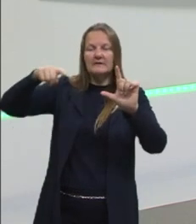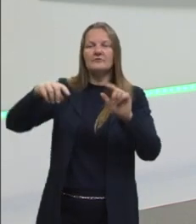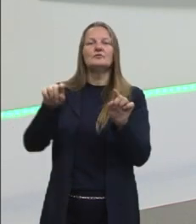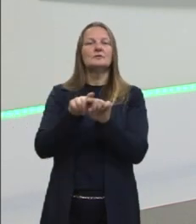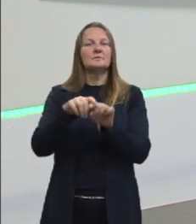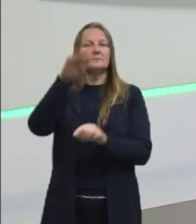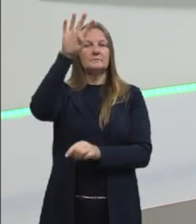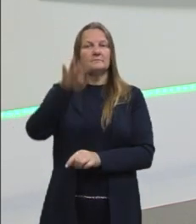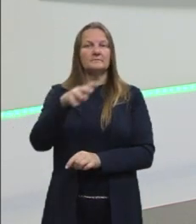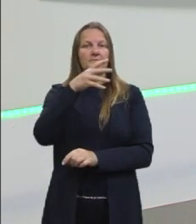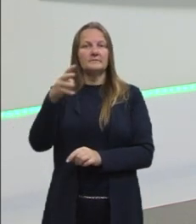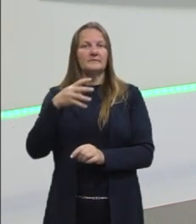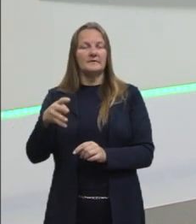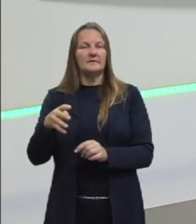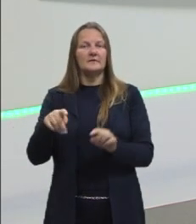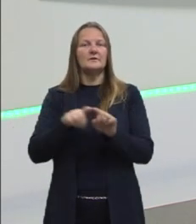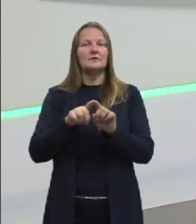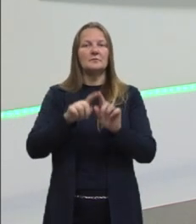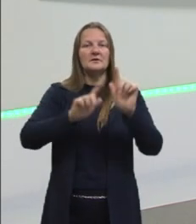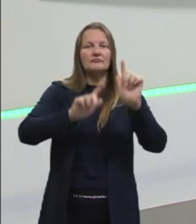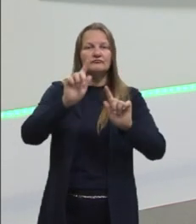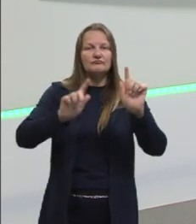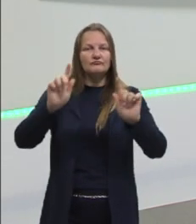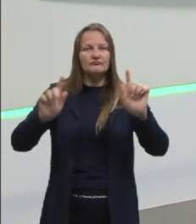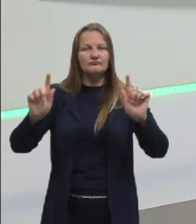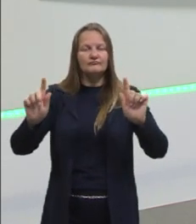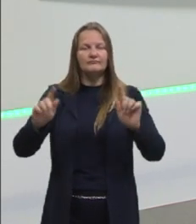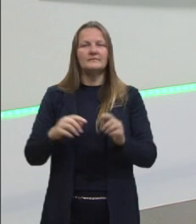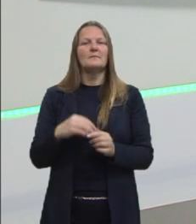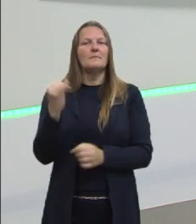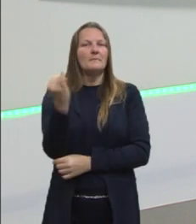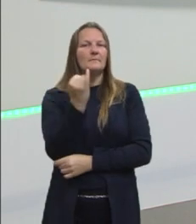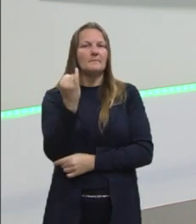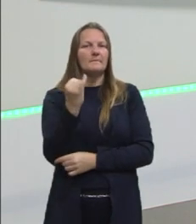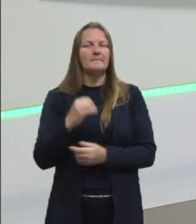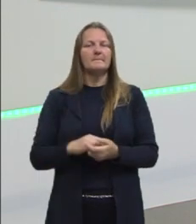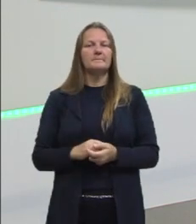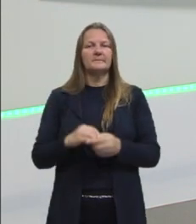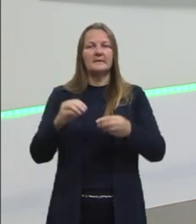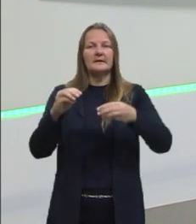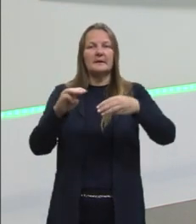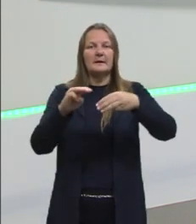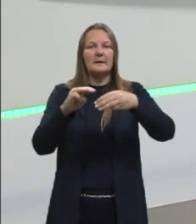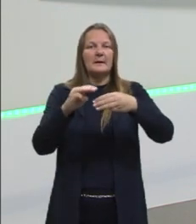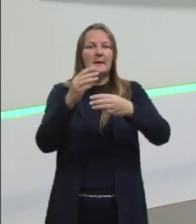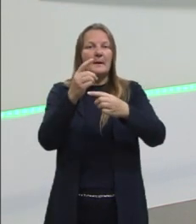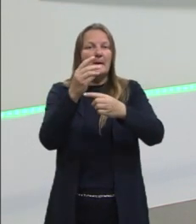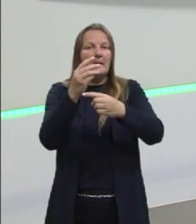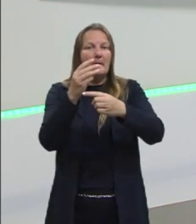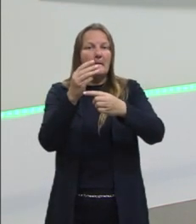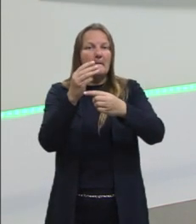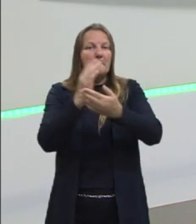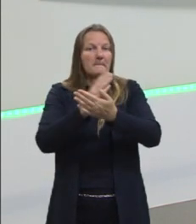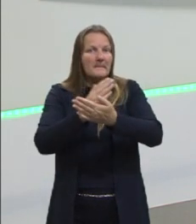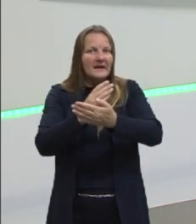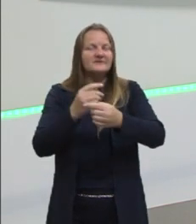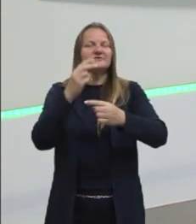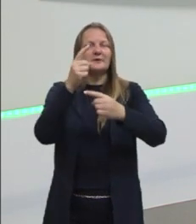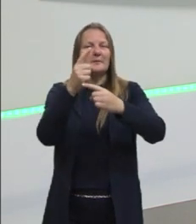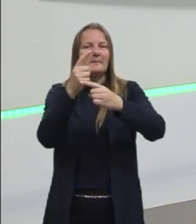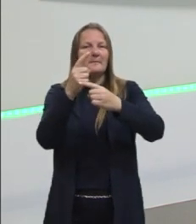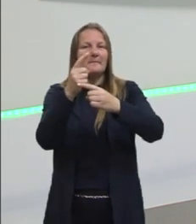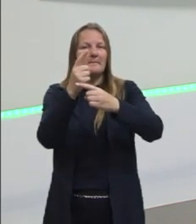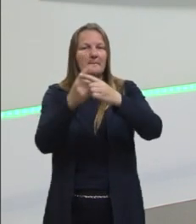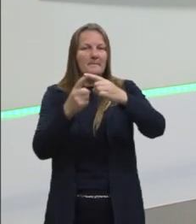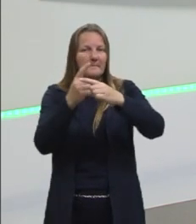e os cálculos estatísticos, né? Assim como nós vimos a média, a moda, a mediana. Agora, o que